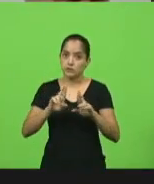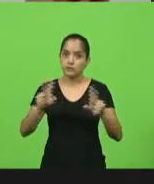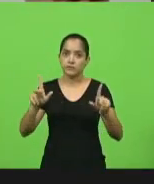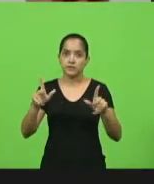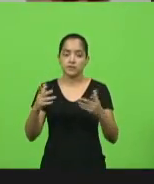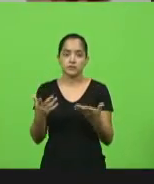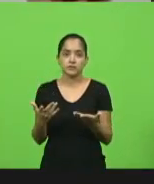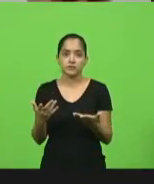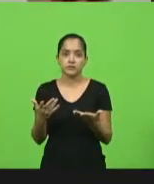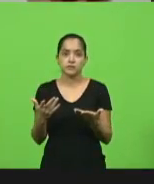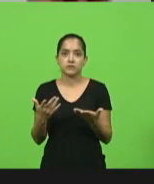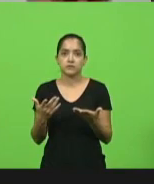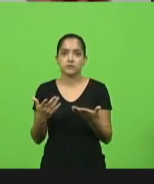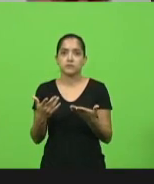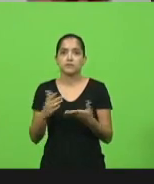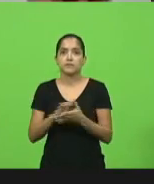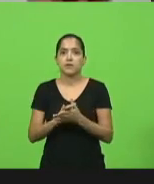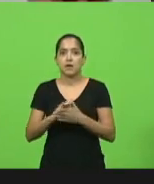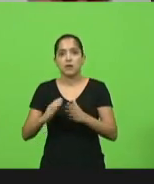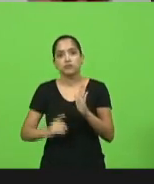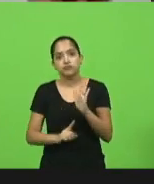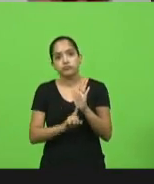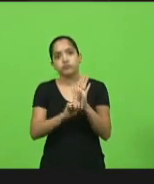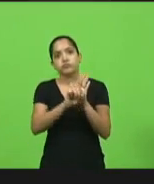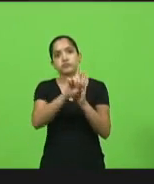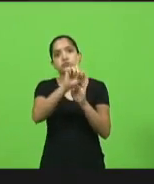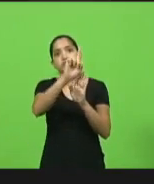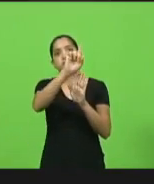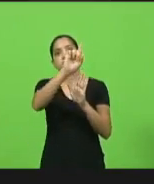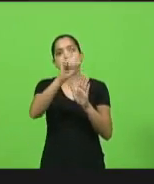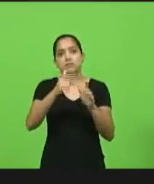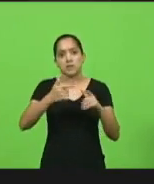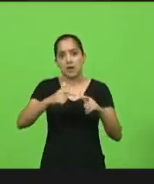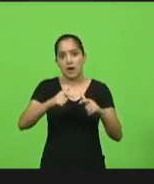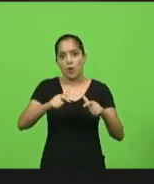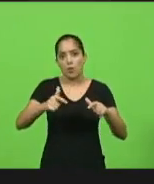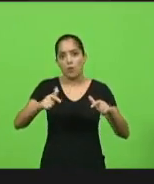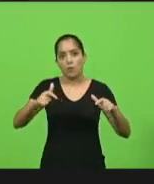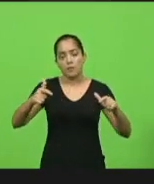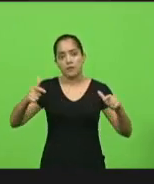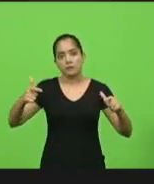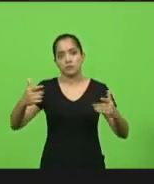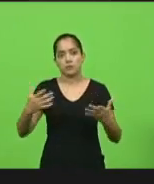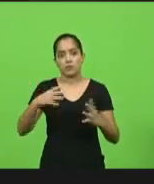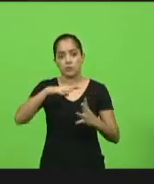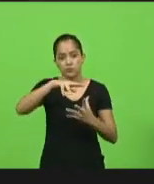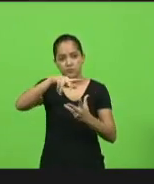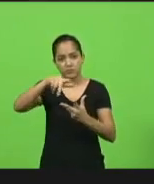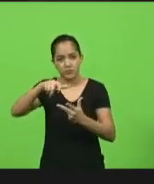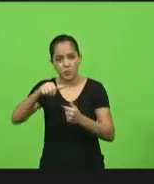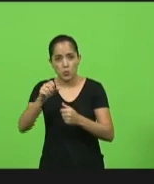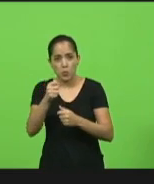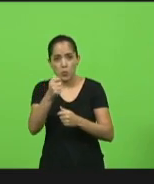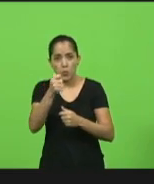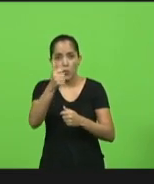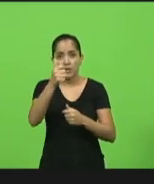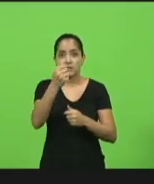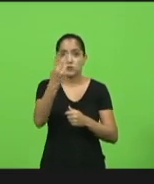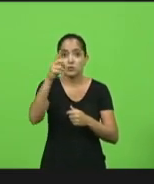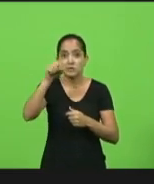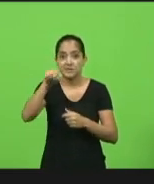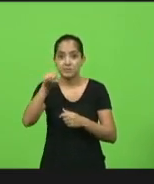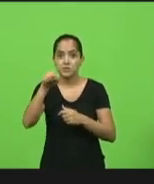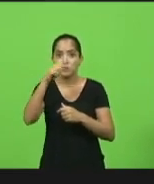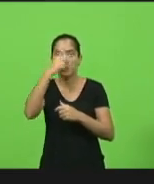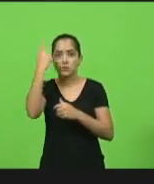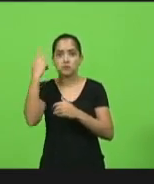resolvido. O negócio fez assim e subiu de novo. No mundo, aconteceu. Quase 2 mil mortes ontem no Brasil. Então, está muito